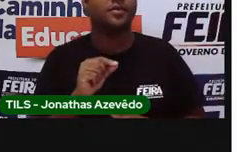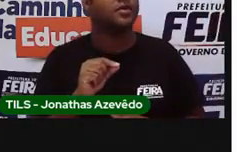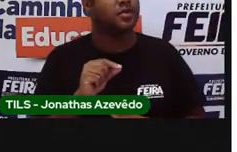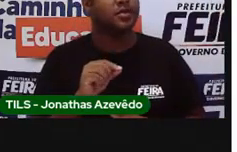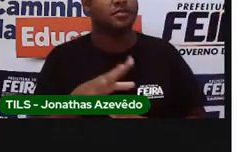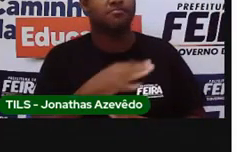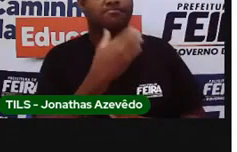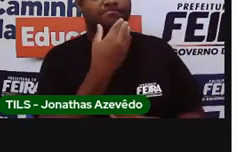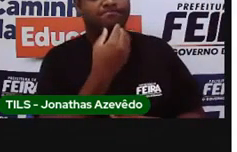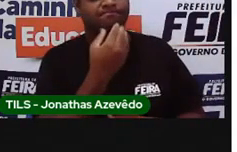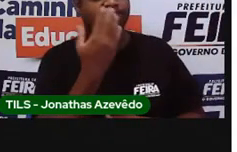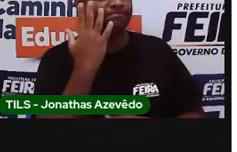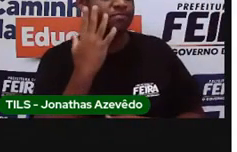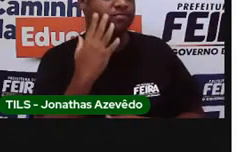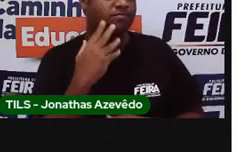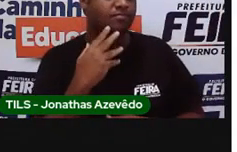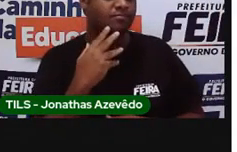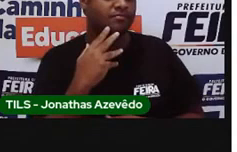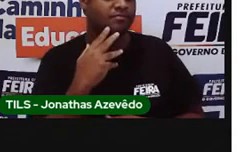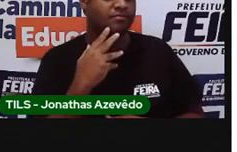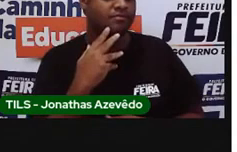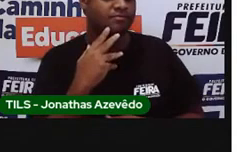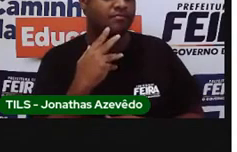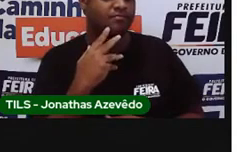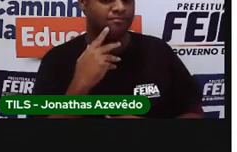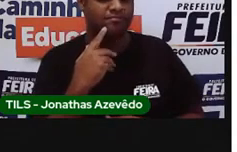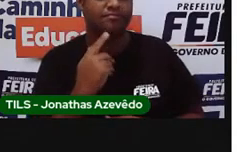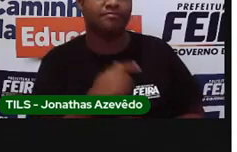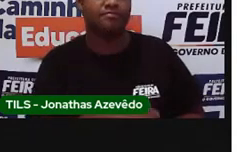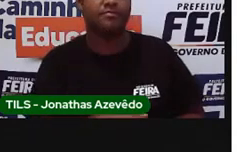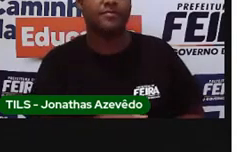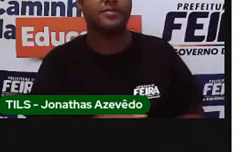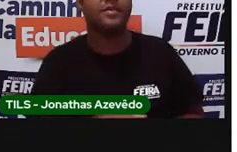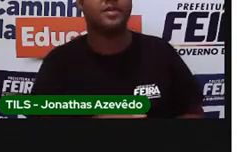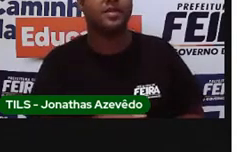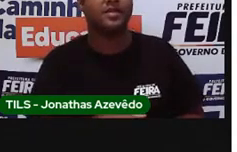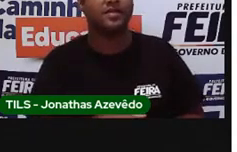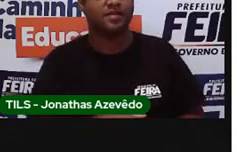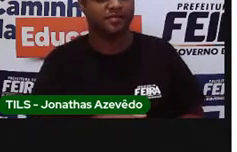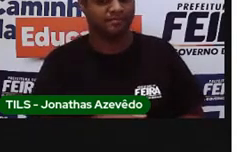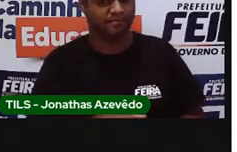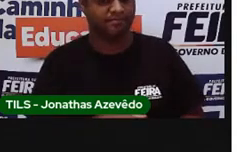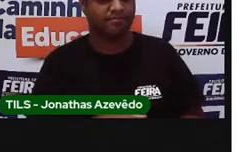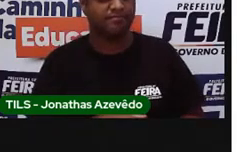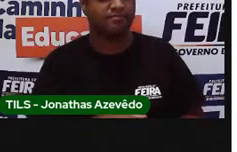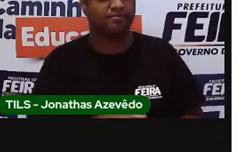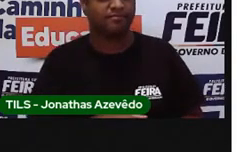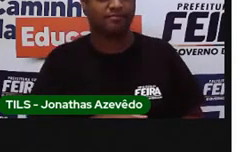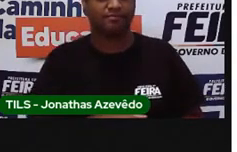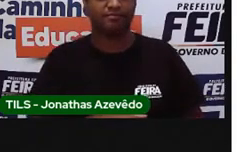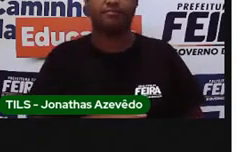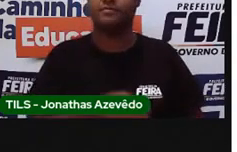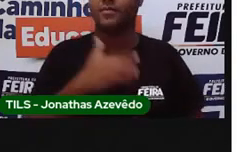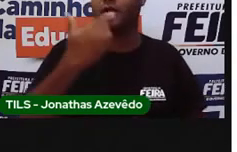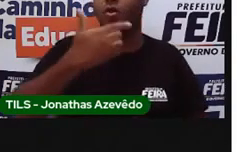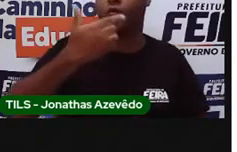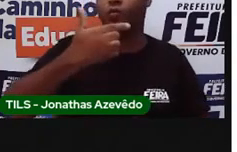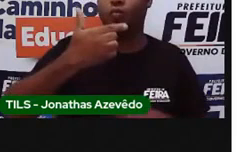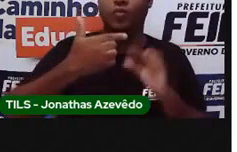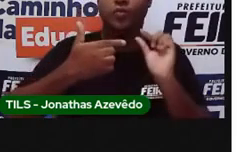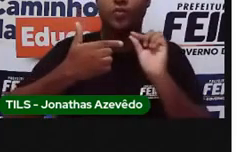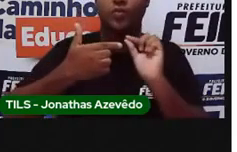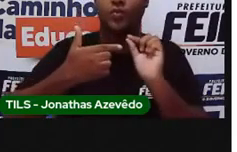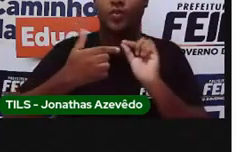Isso. O menino. E quem chegou em segundo lugar? Quem chegou em segundo lugar